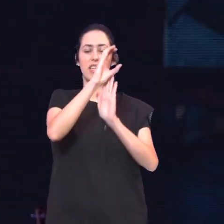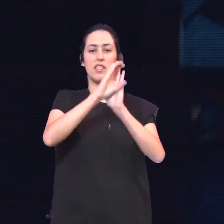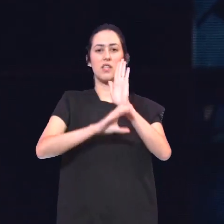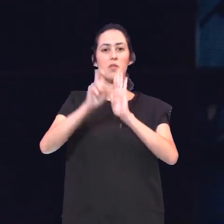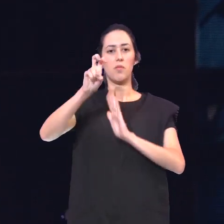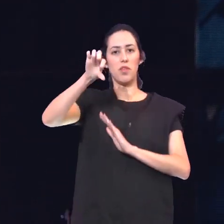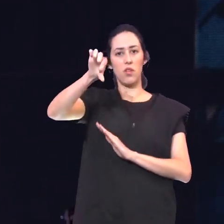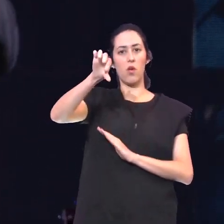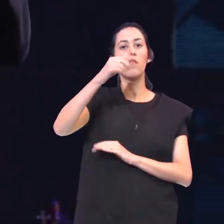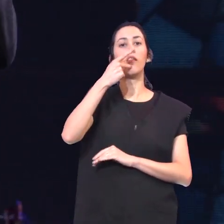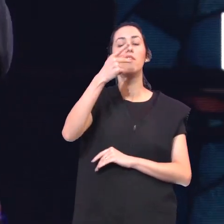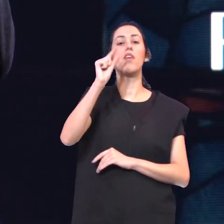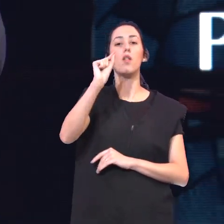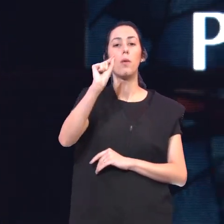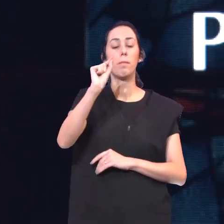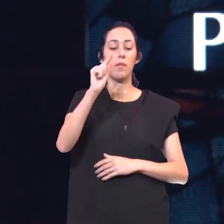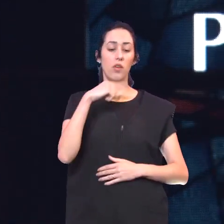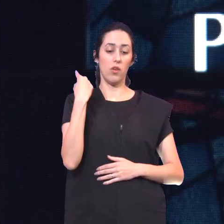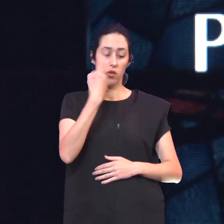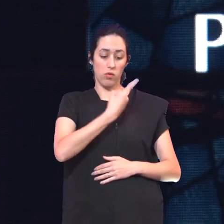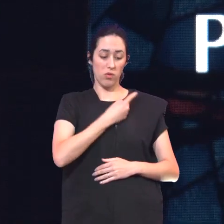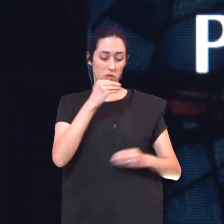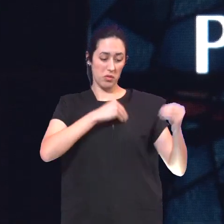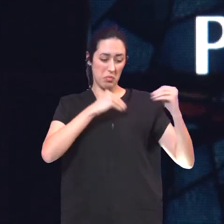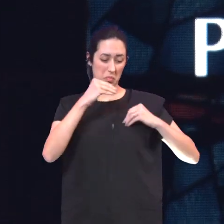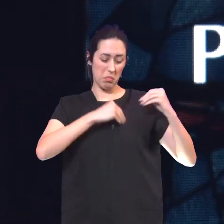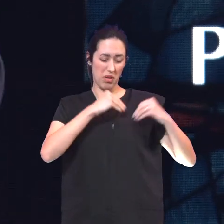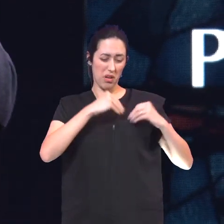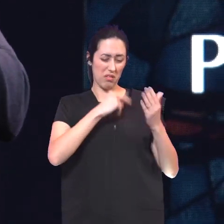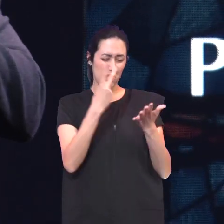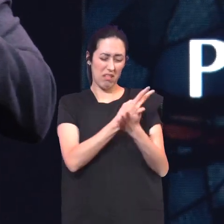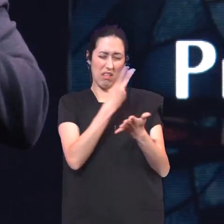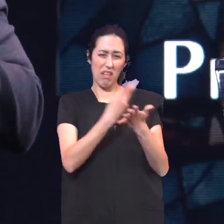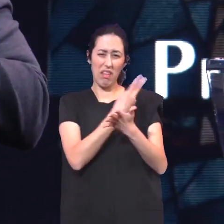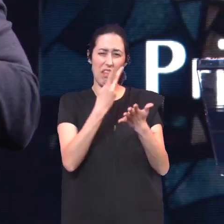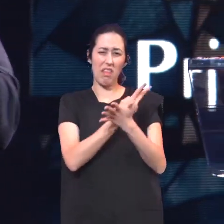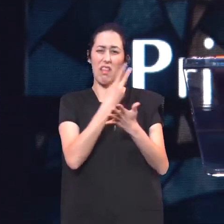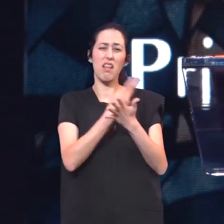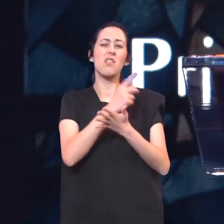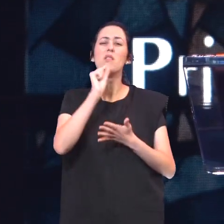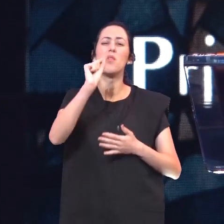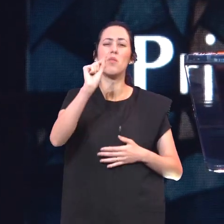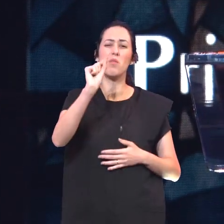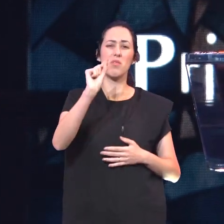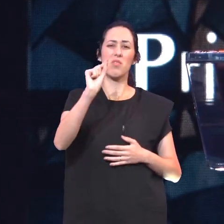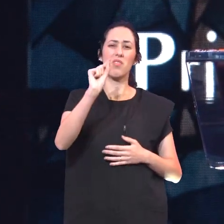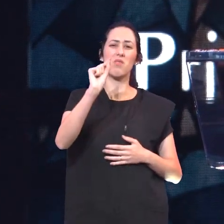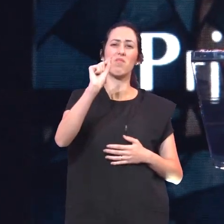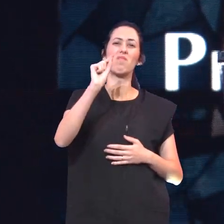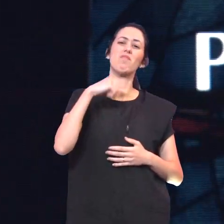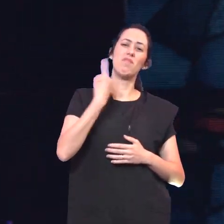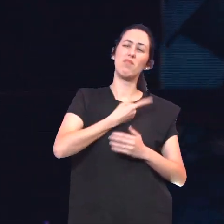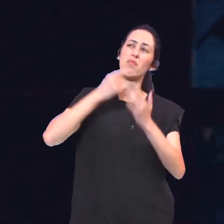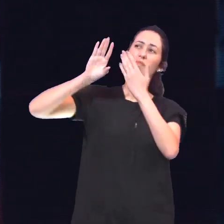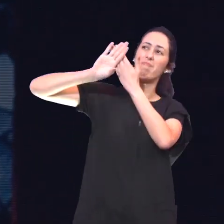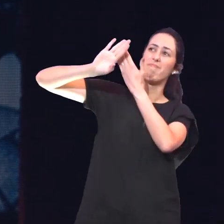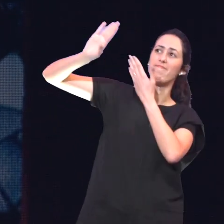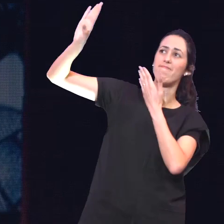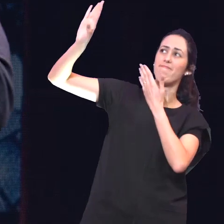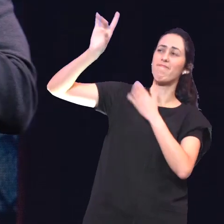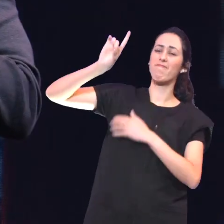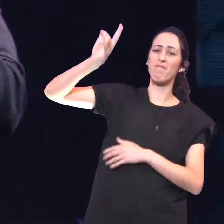Os nossos pecados E as nossas iniquidades Fazem separação Entre nós E o nosso Deus